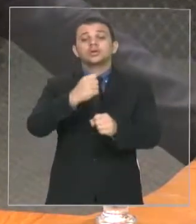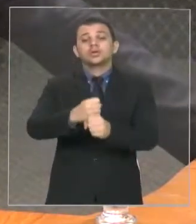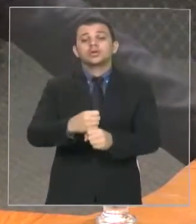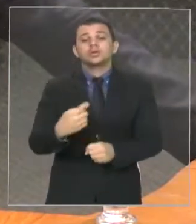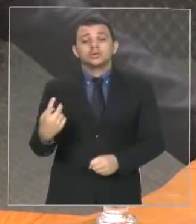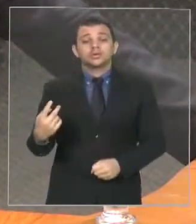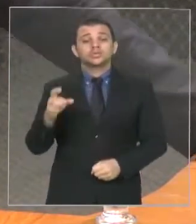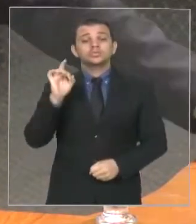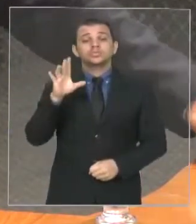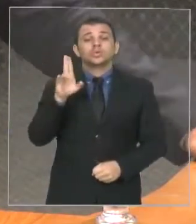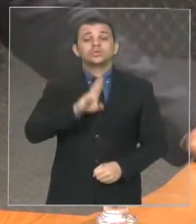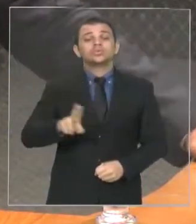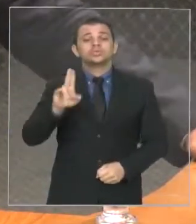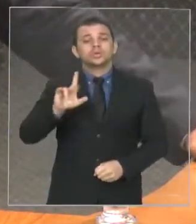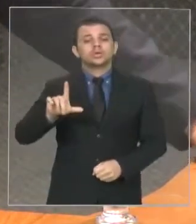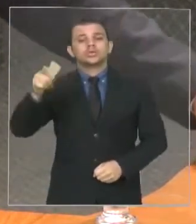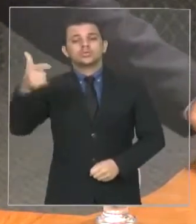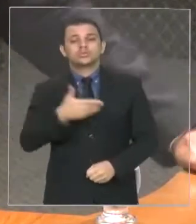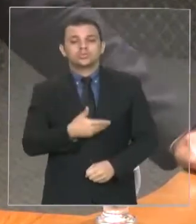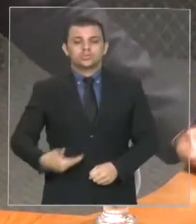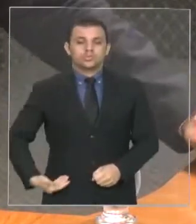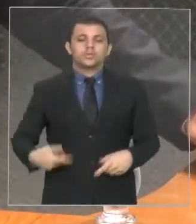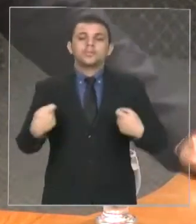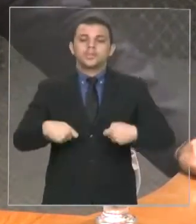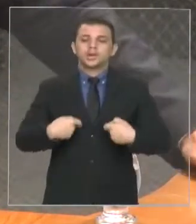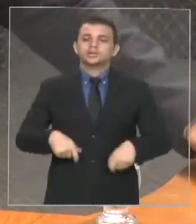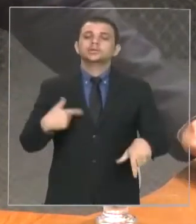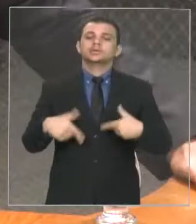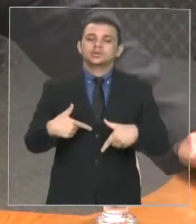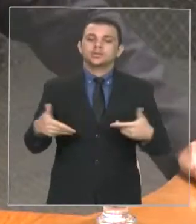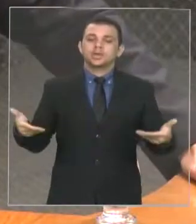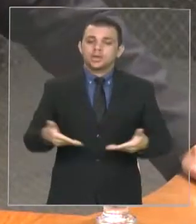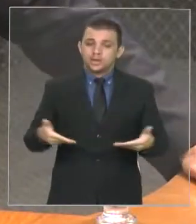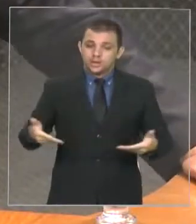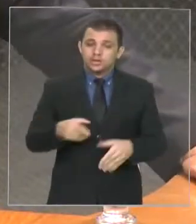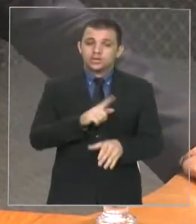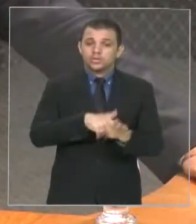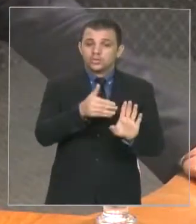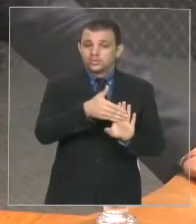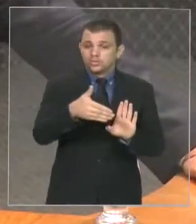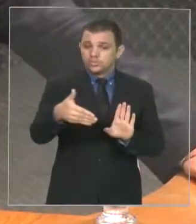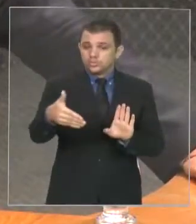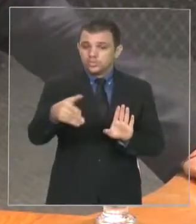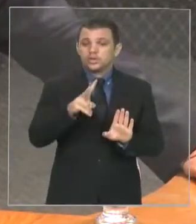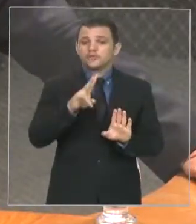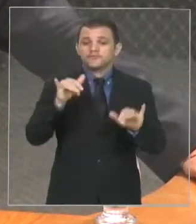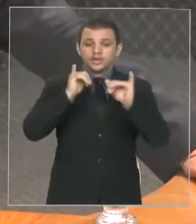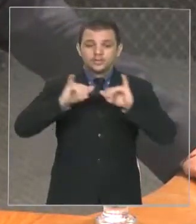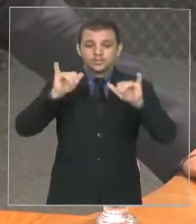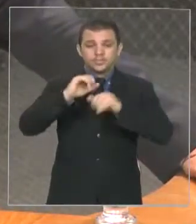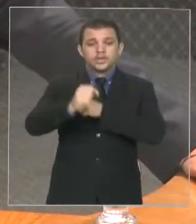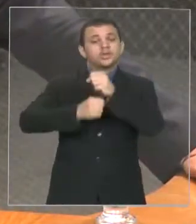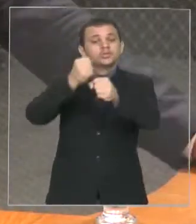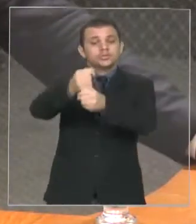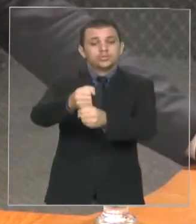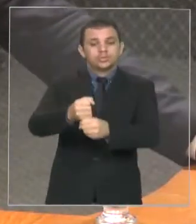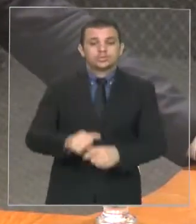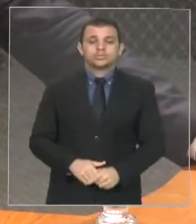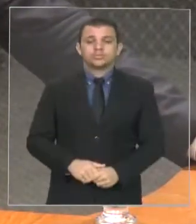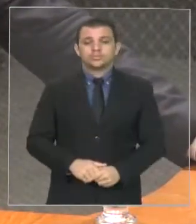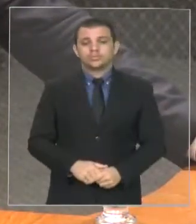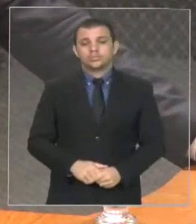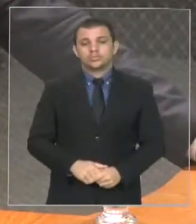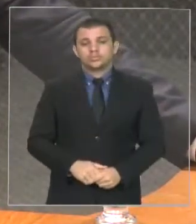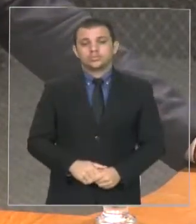próximo governo. O que tem que servir é agora, justamente durante o processo de campanha nosso do ano que vem. Eu não